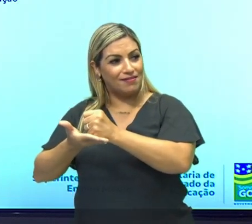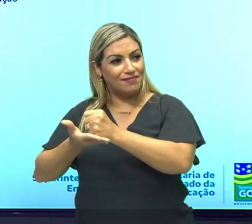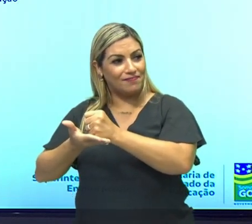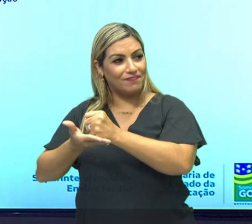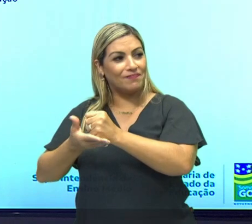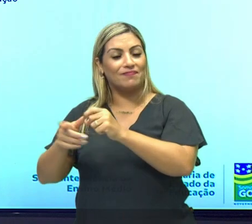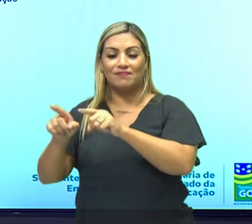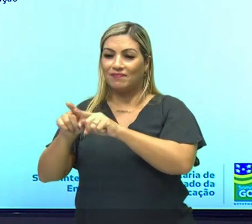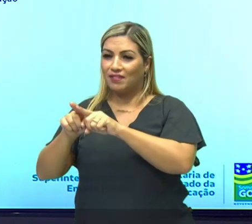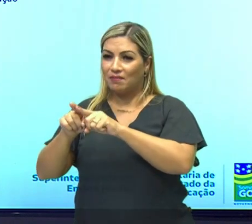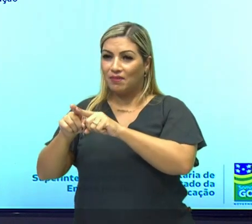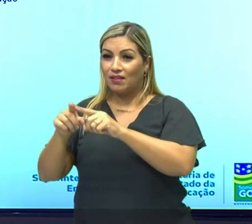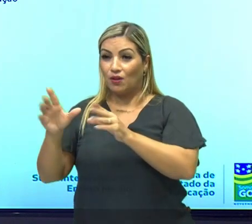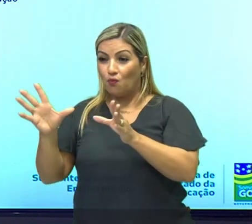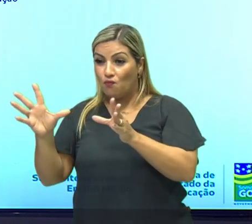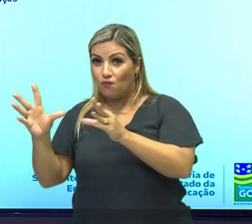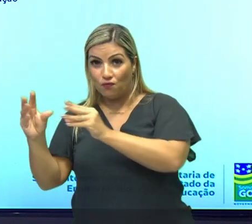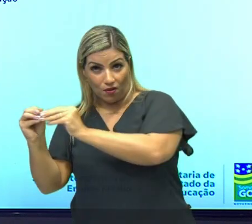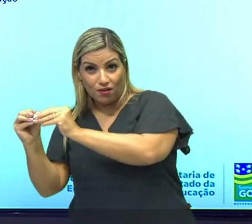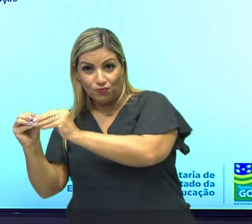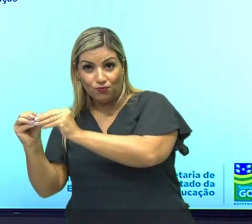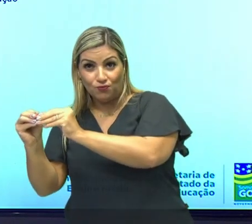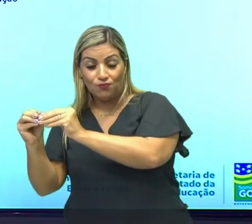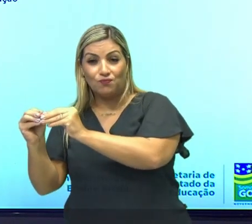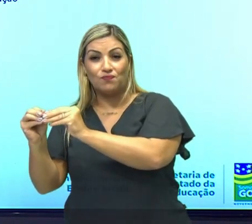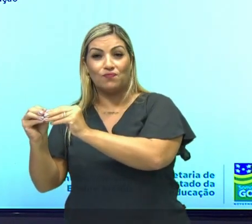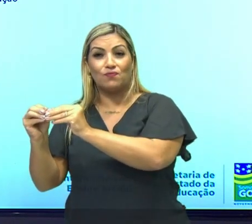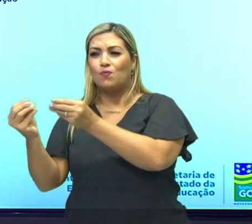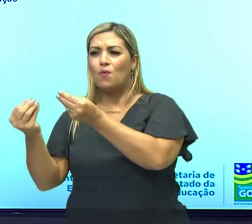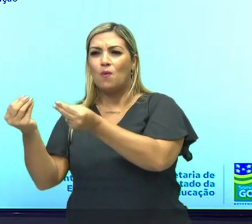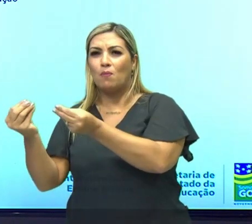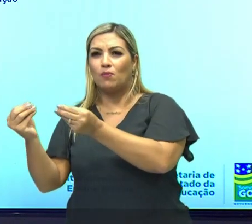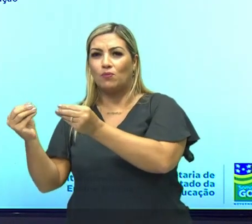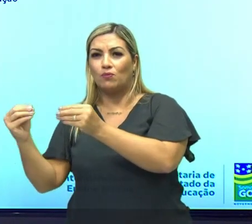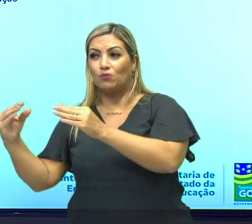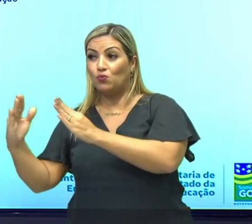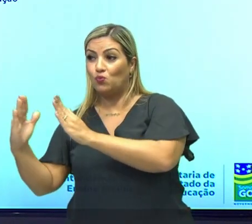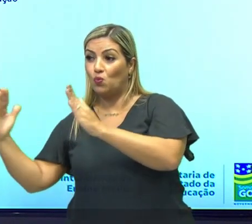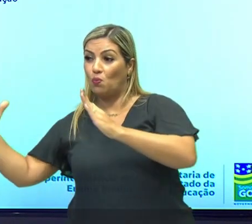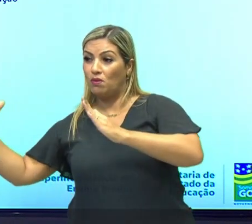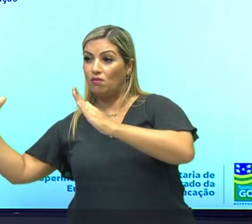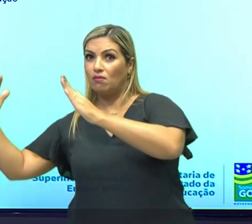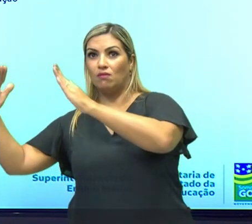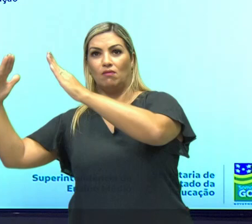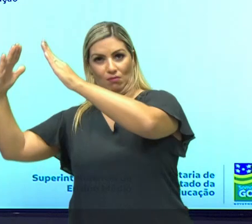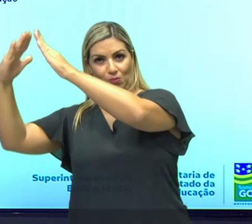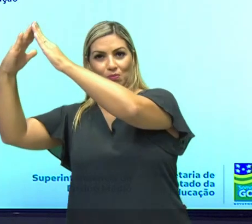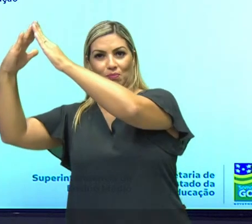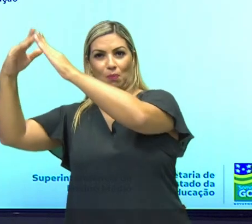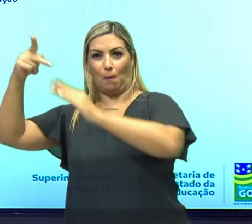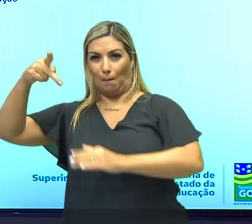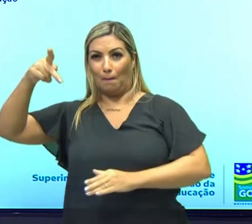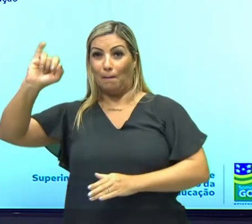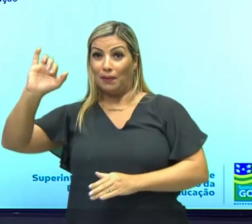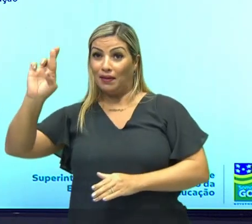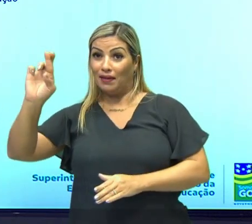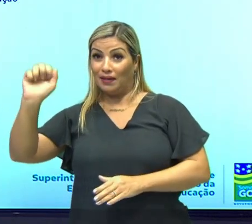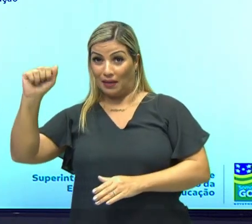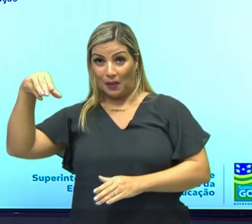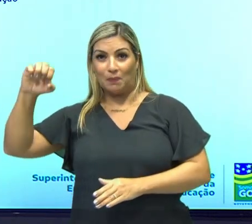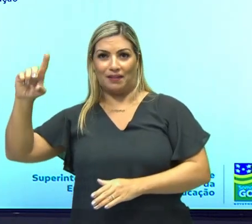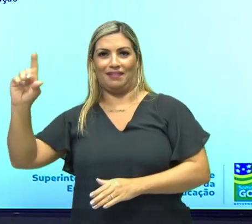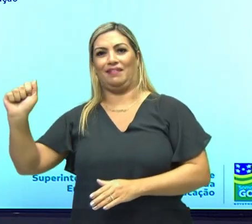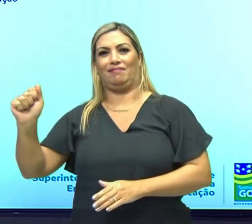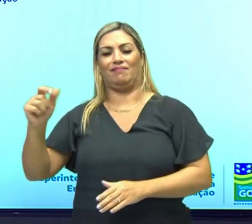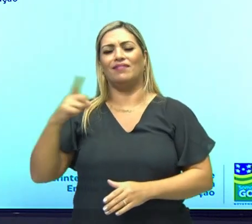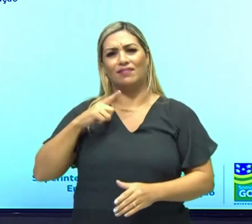E aqui, ó, eu fecho, fecho aqui, subindo uma pirâmide, tá bom? Isso aqui é a população de